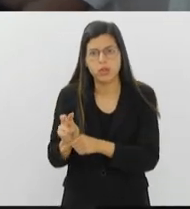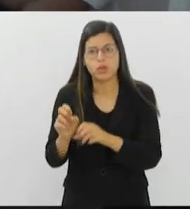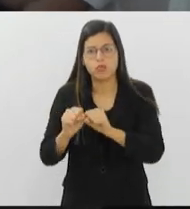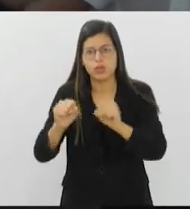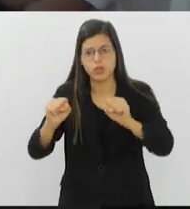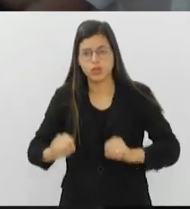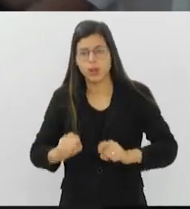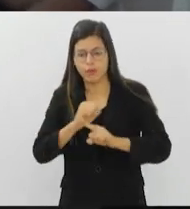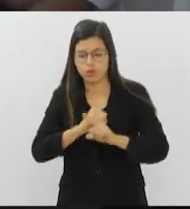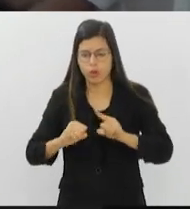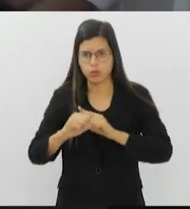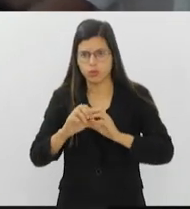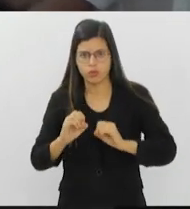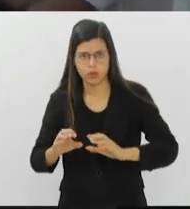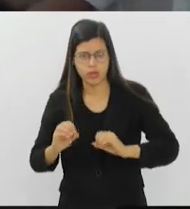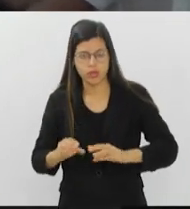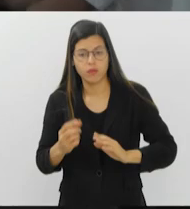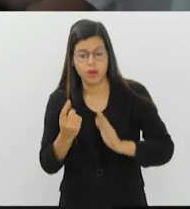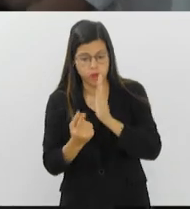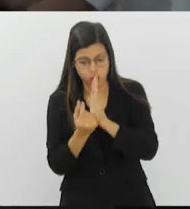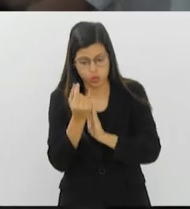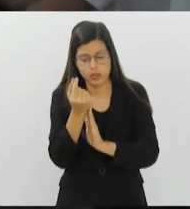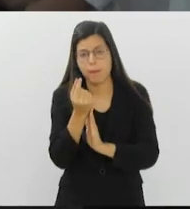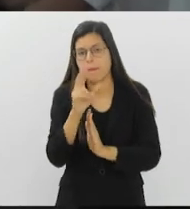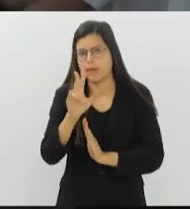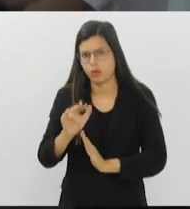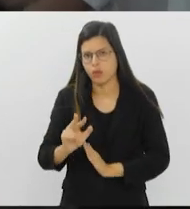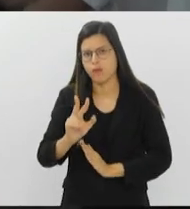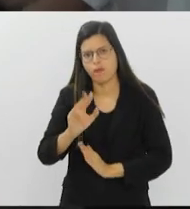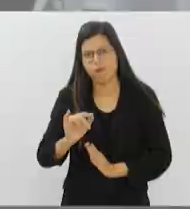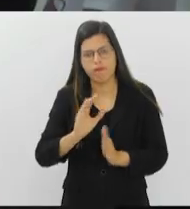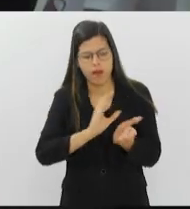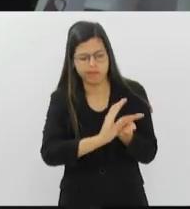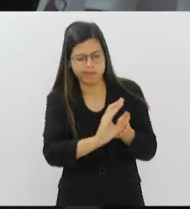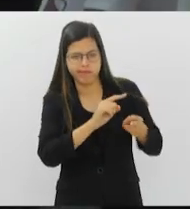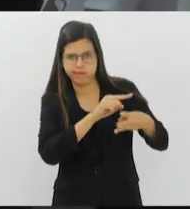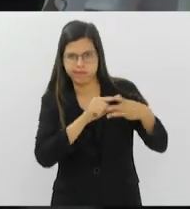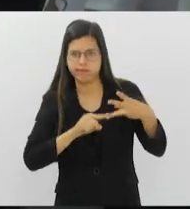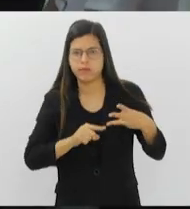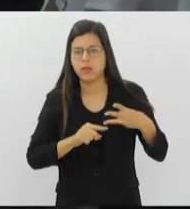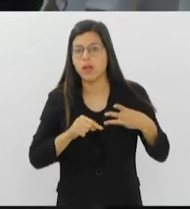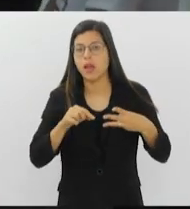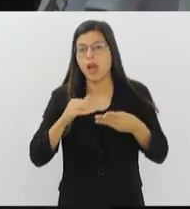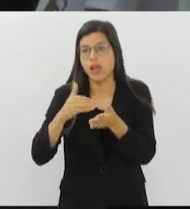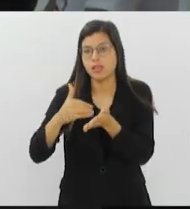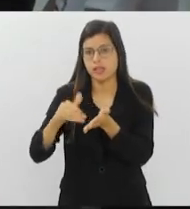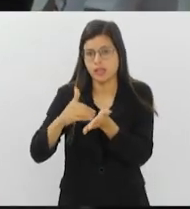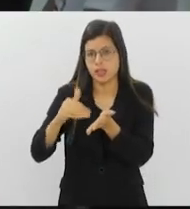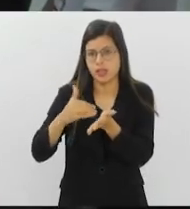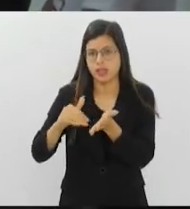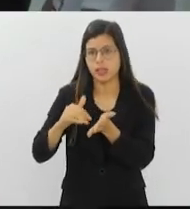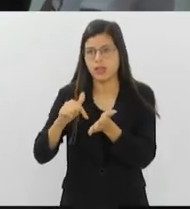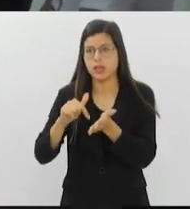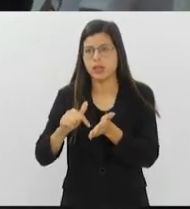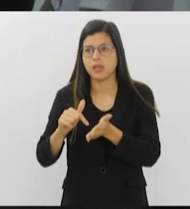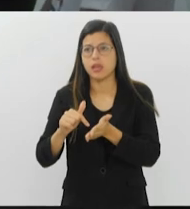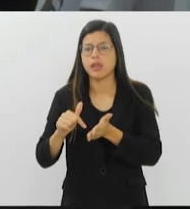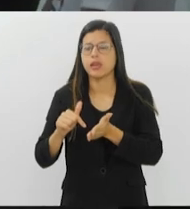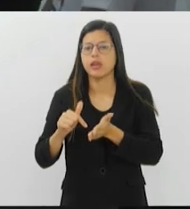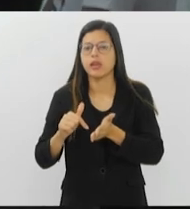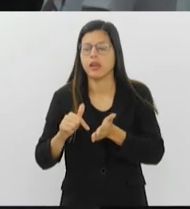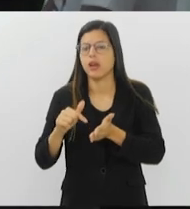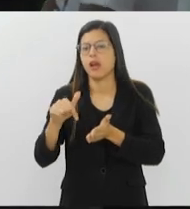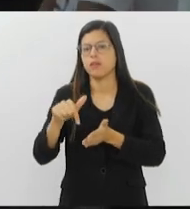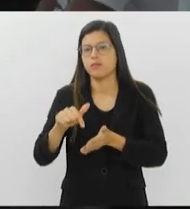-educativo. Então esses valores vão abranger essas três linhas de atuação. Quanto à subsecretaria, que é um tema totalmente distinto, mas